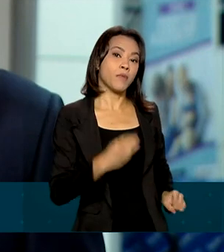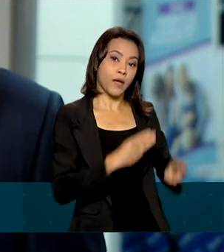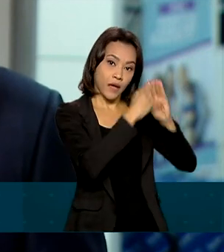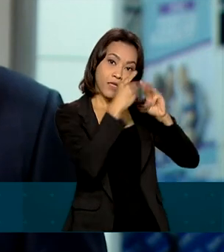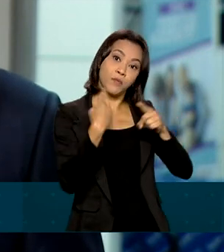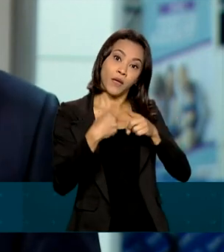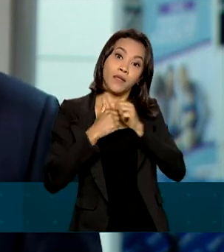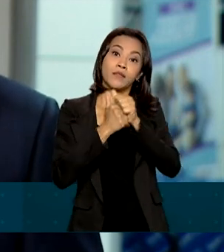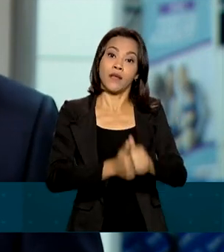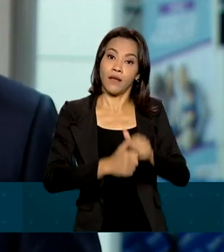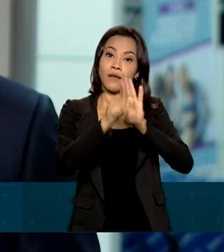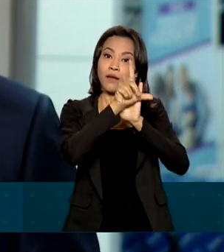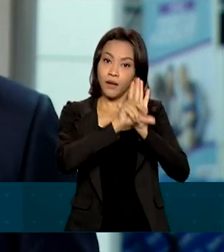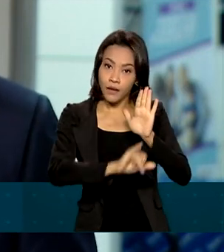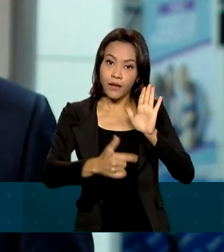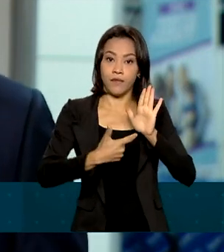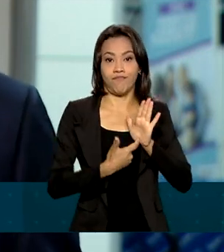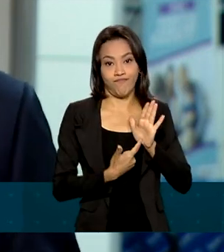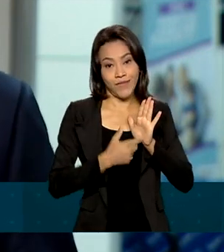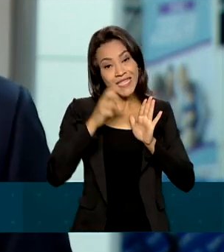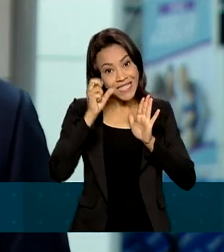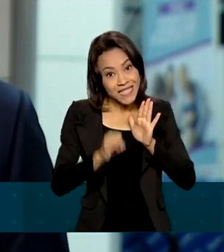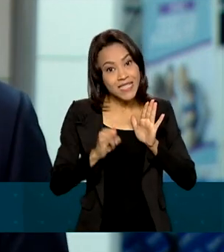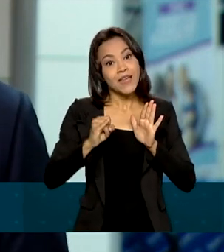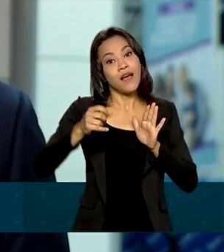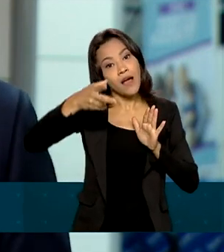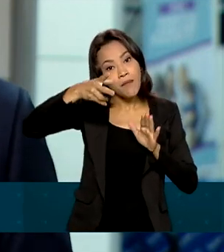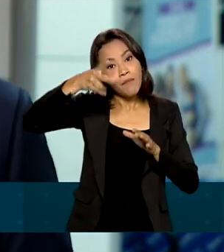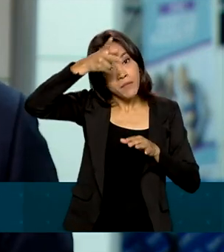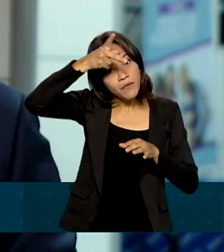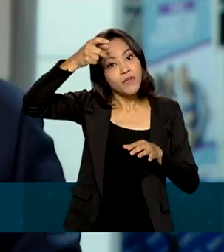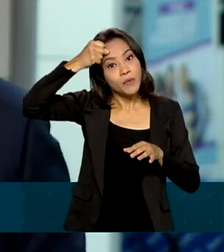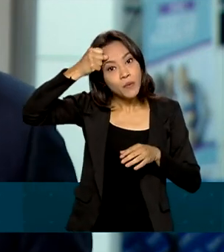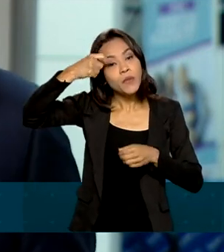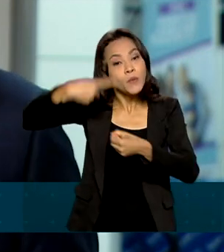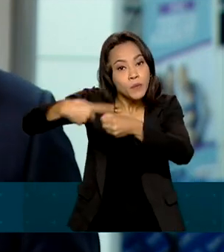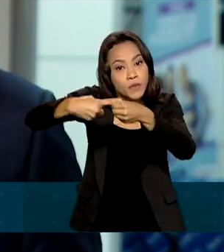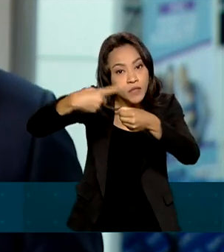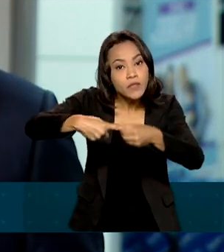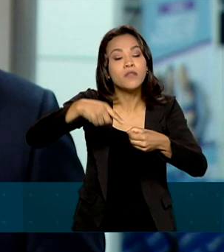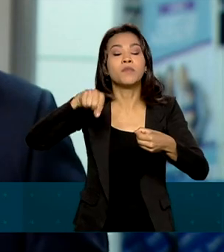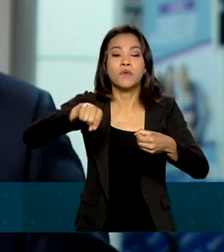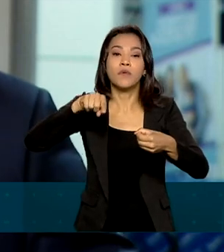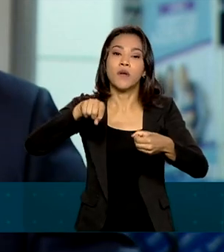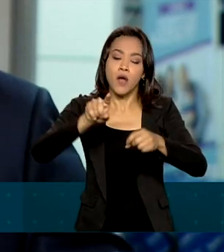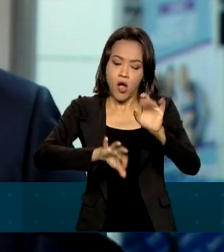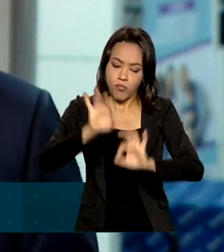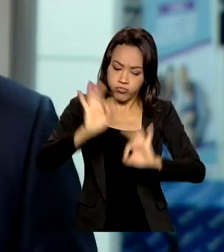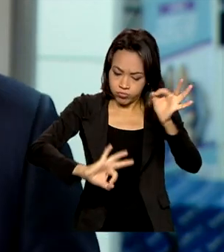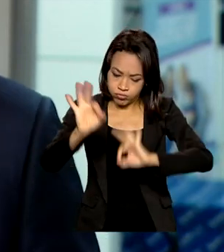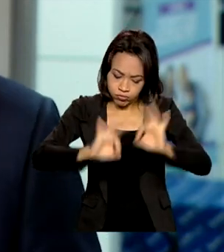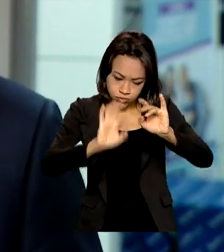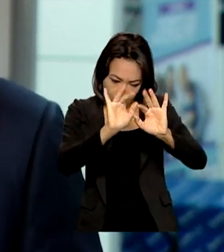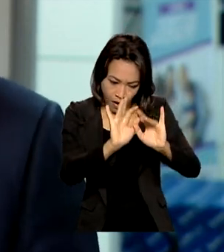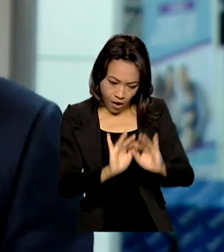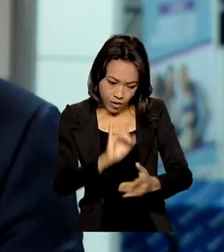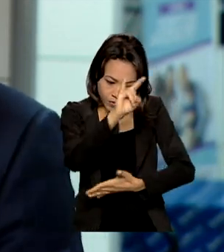libere esse saque calamidade se a prefeitura fizer todo o operacional. Essa é a determinação legal.